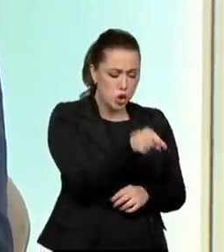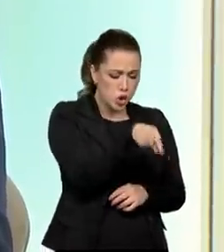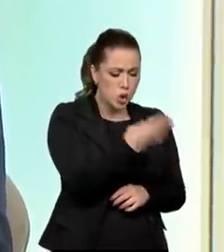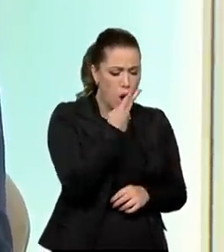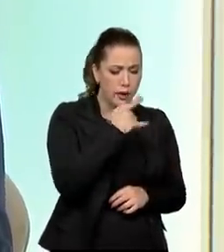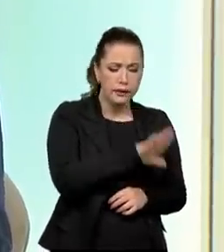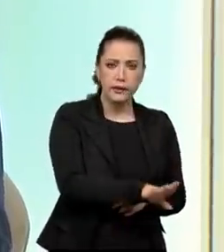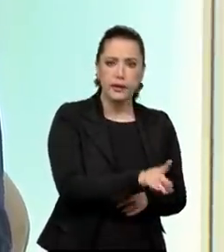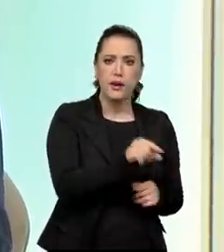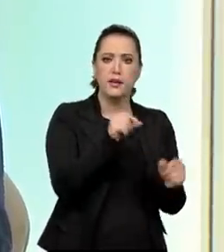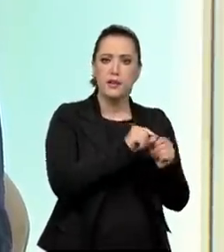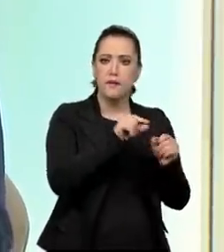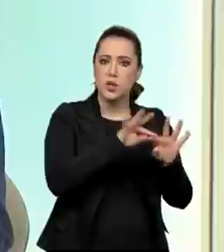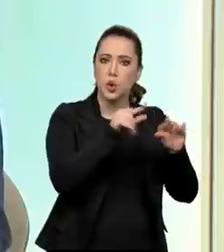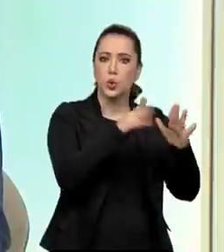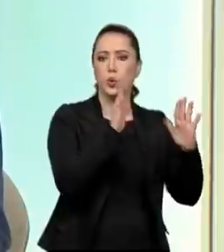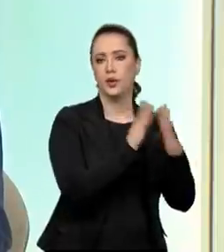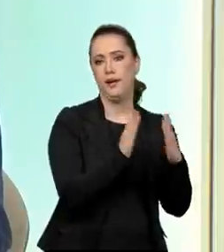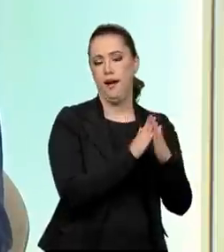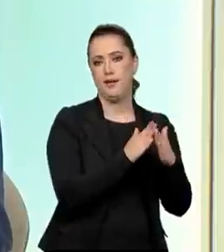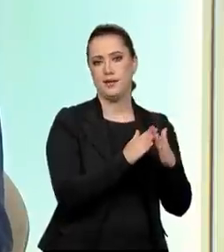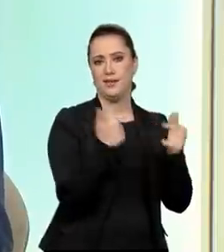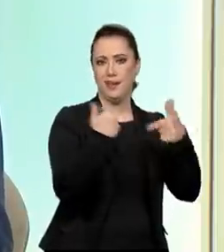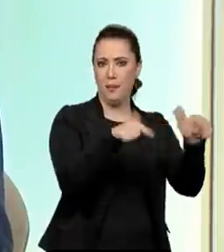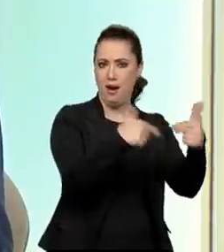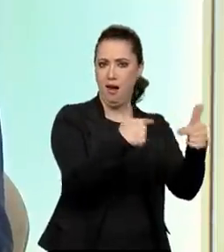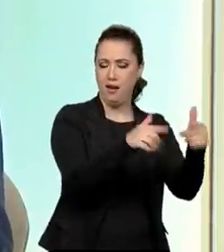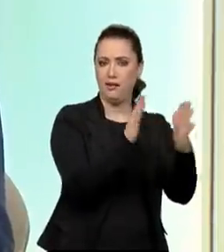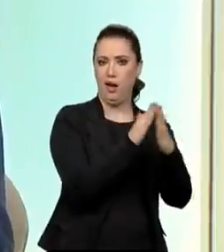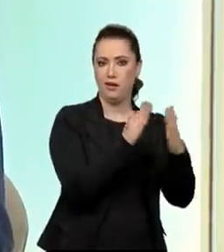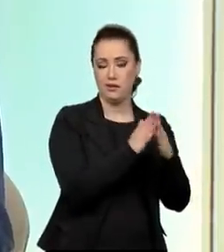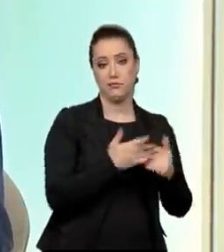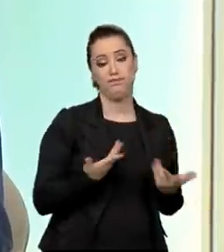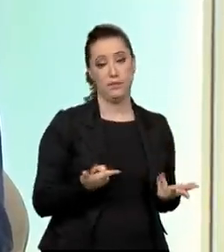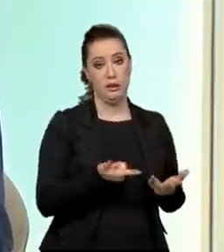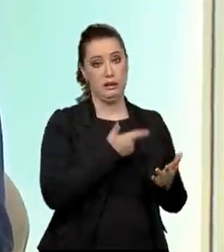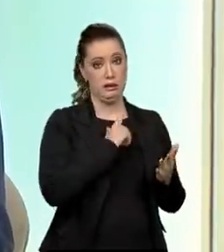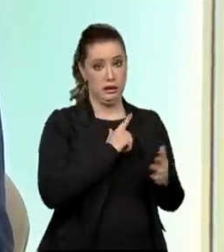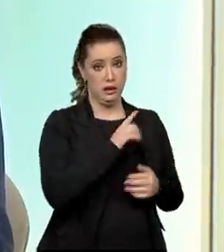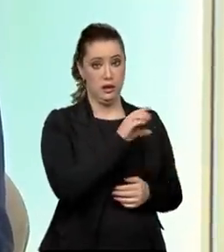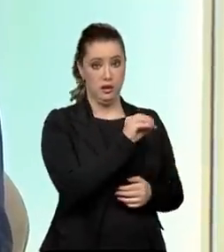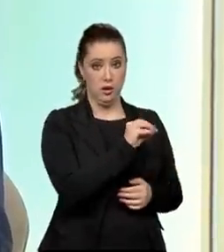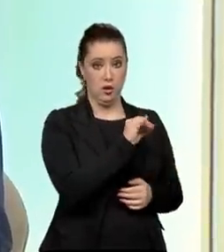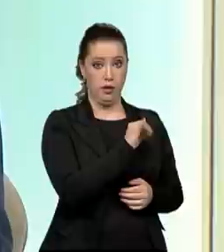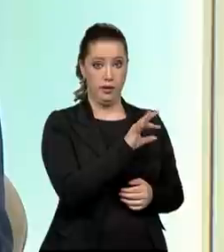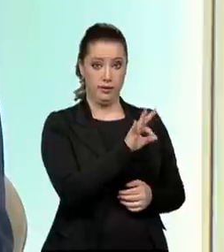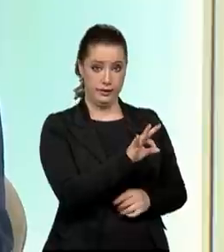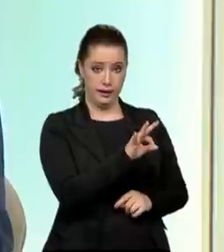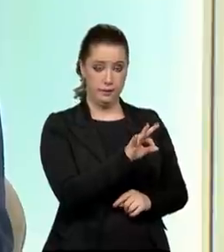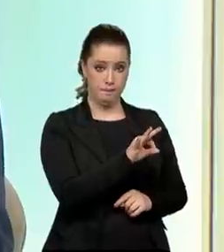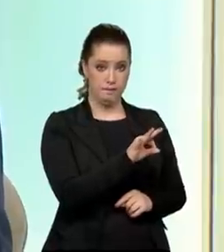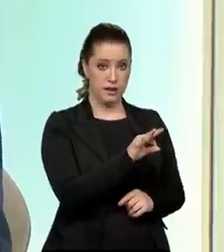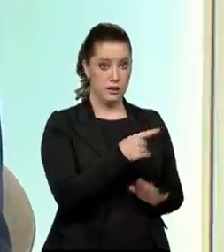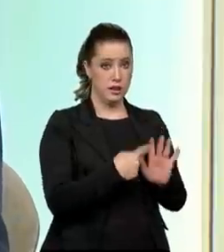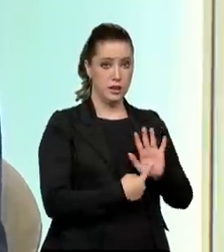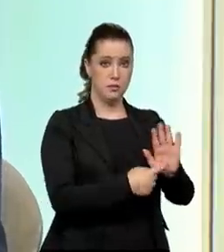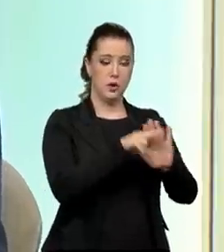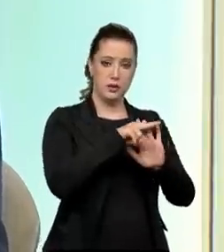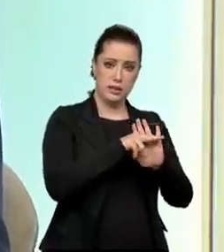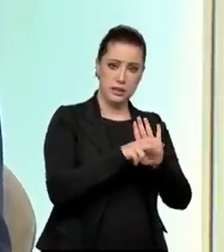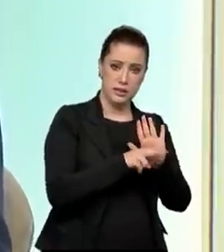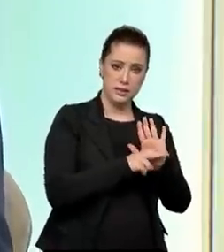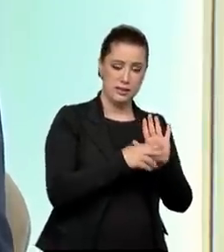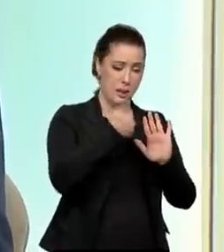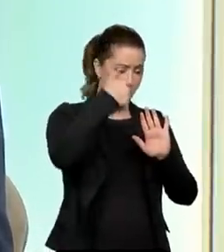uma das, inclusive, na lista TIP, da OIT, no nosso decreto, o é essa lista TIP? É a lista das piores